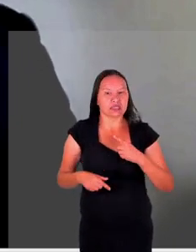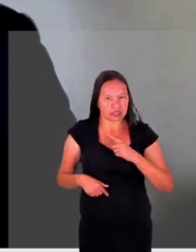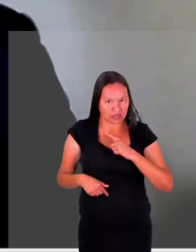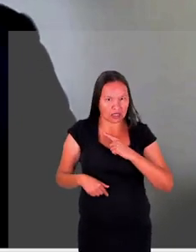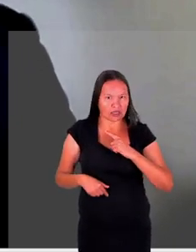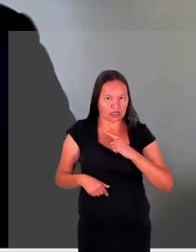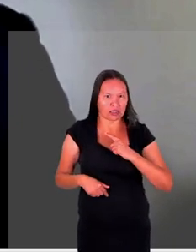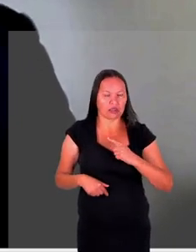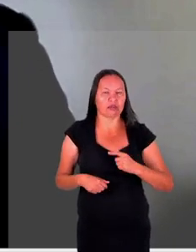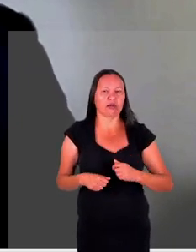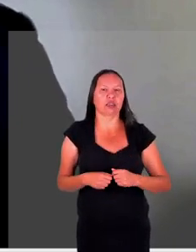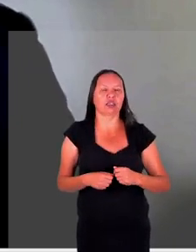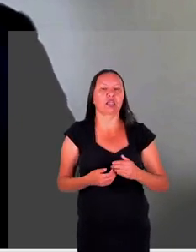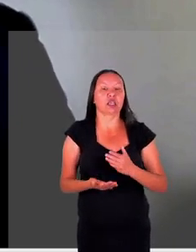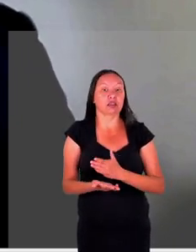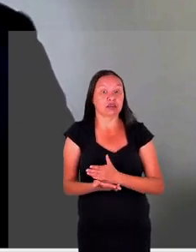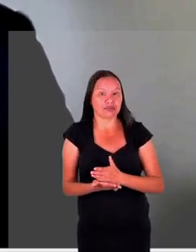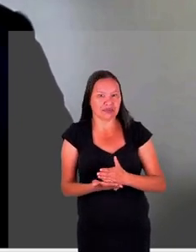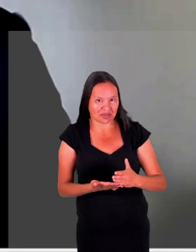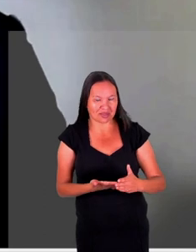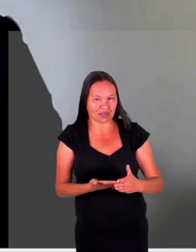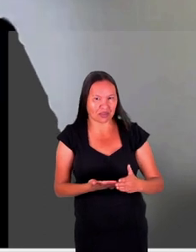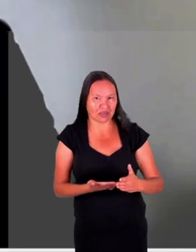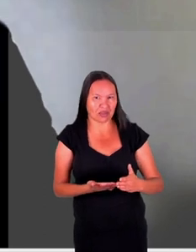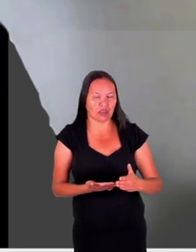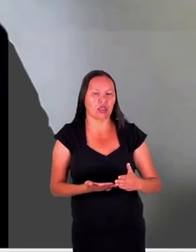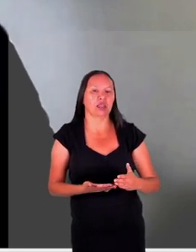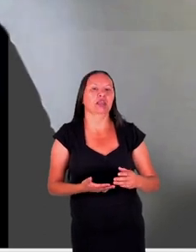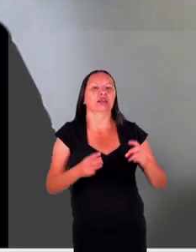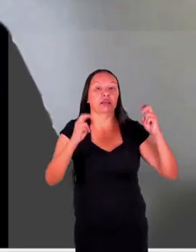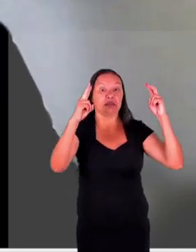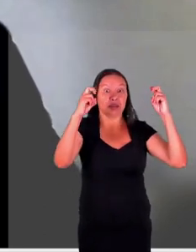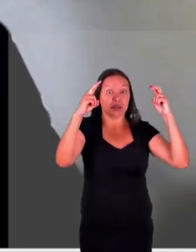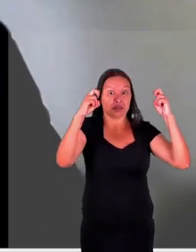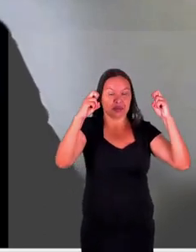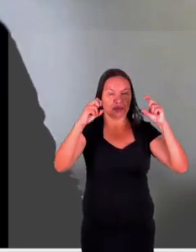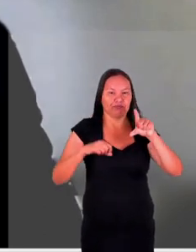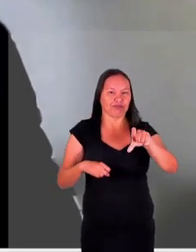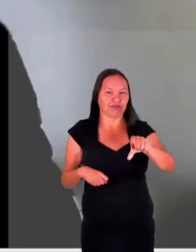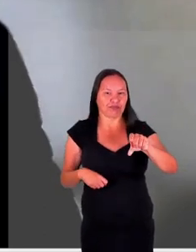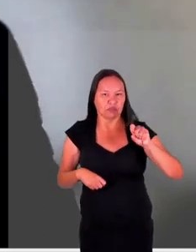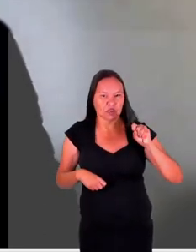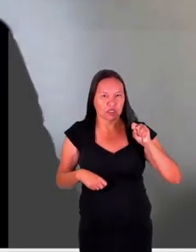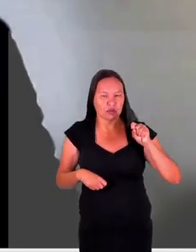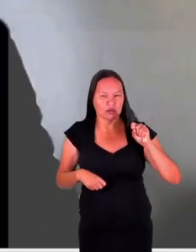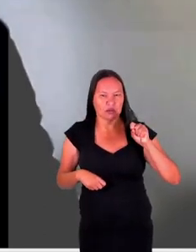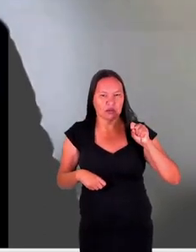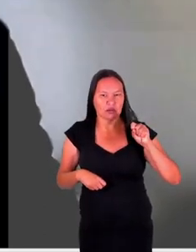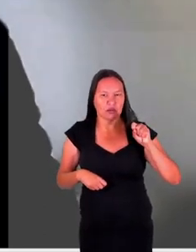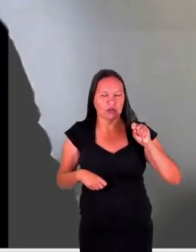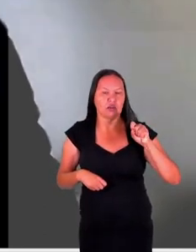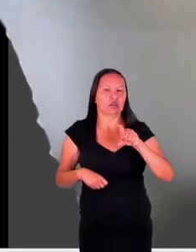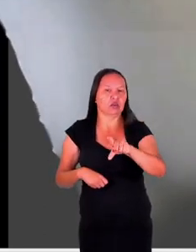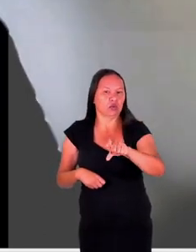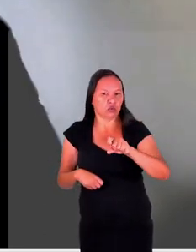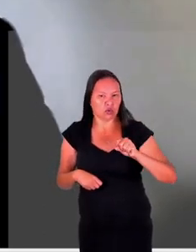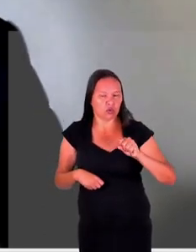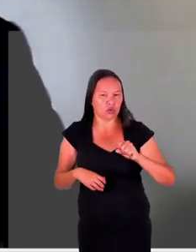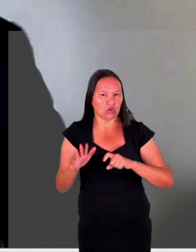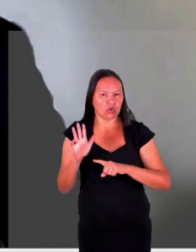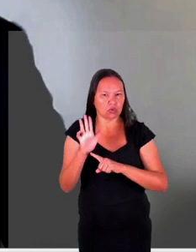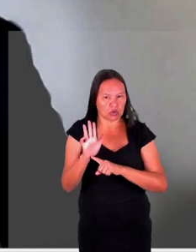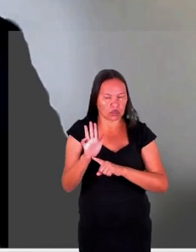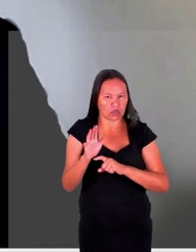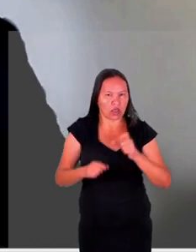que a Juliana mencionava e nesse aspecto é muito importante destacar a gente tem que dissociar a figura da